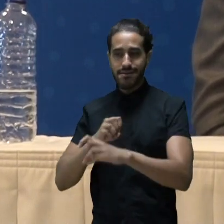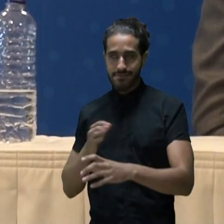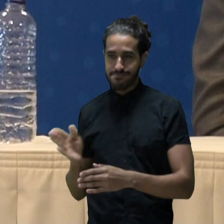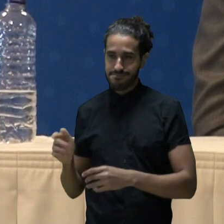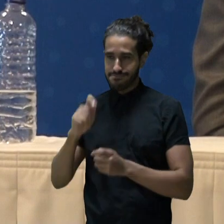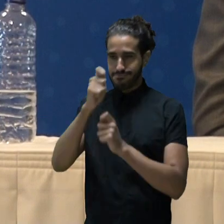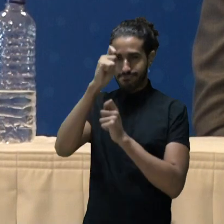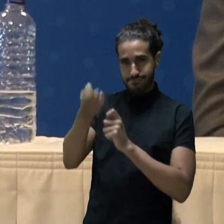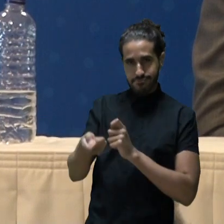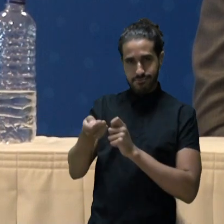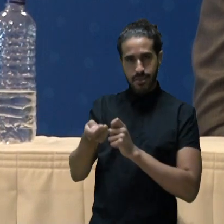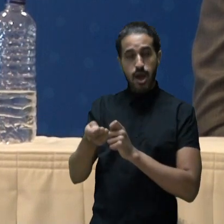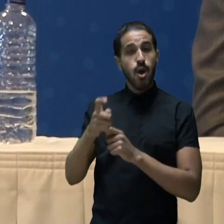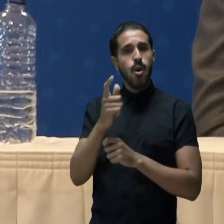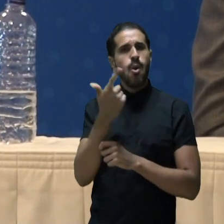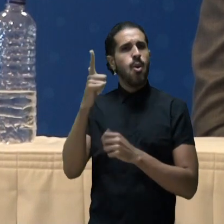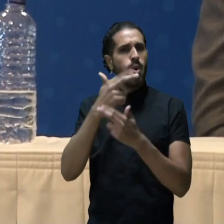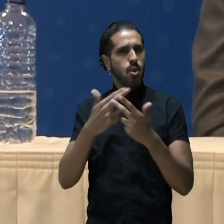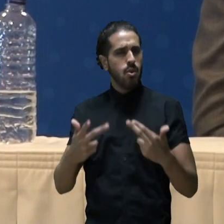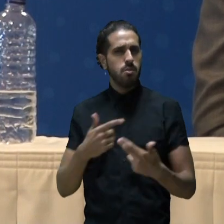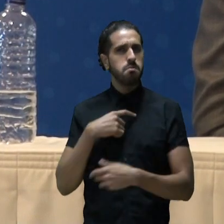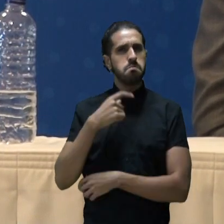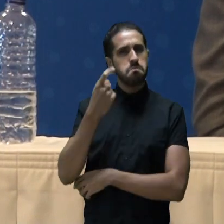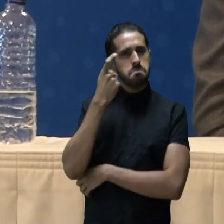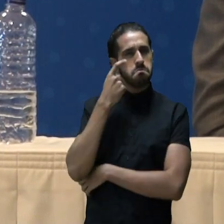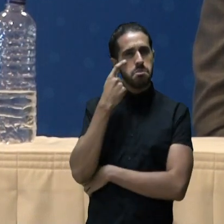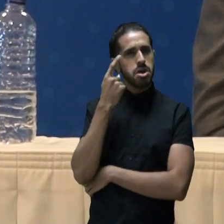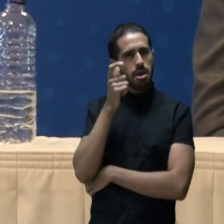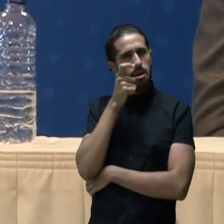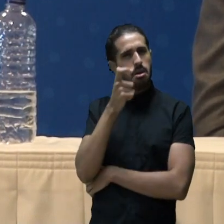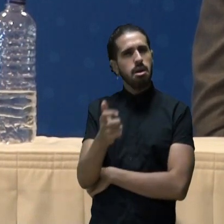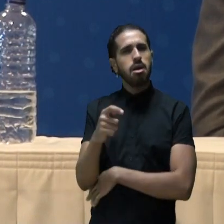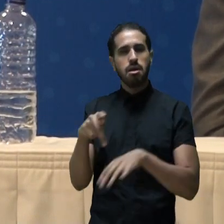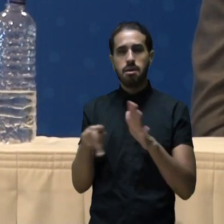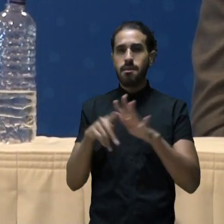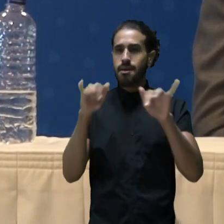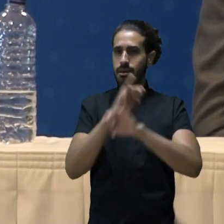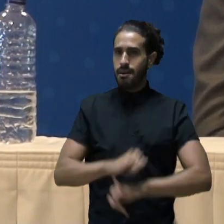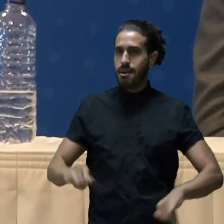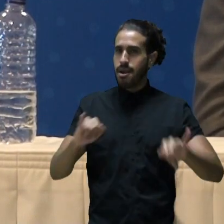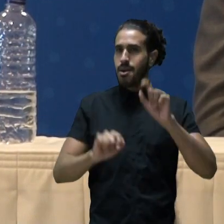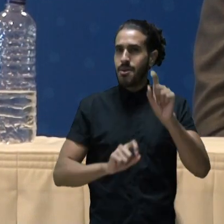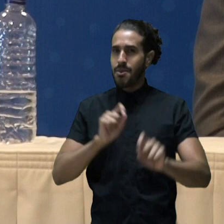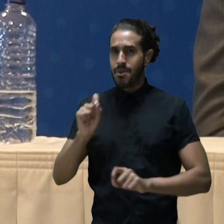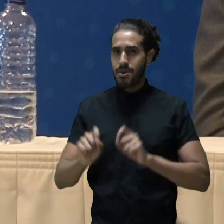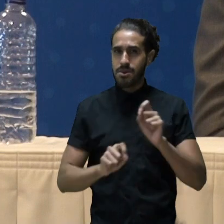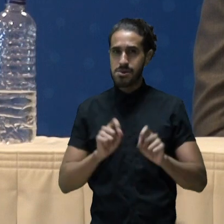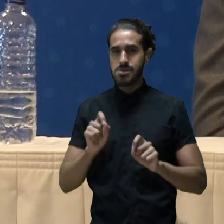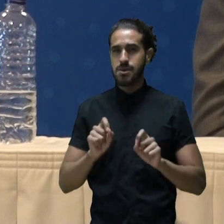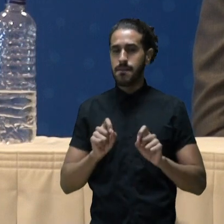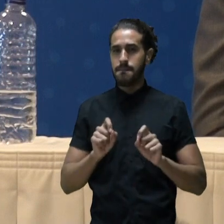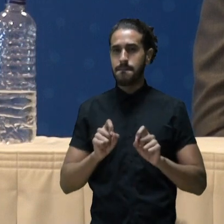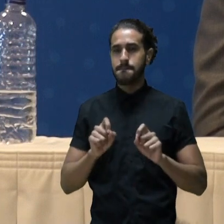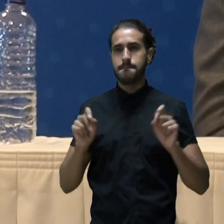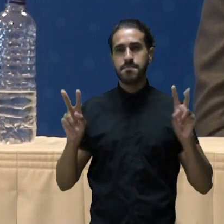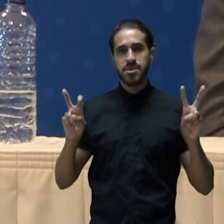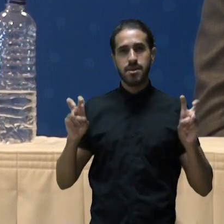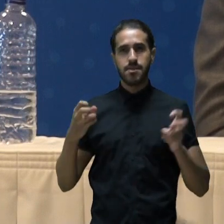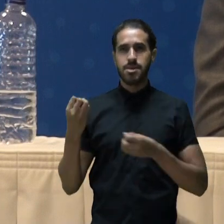pescar. Outra coisa que me chamou muita atenção na própria propaganda é a questão da